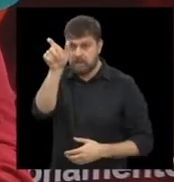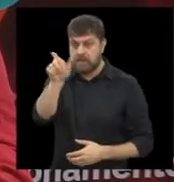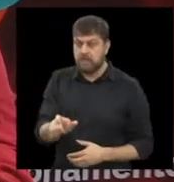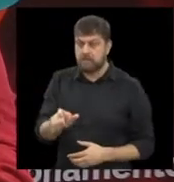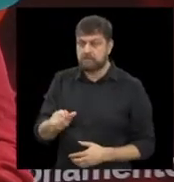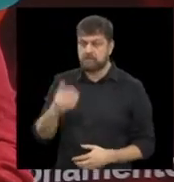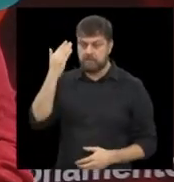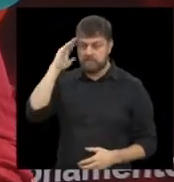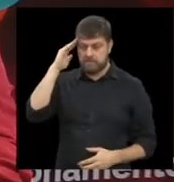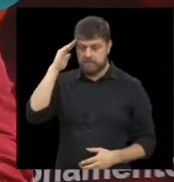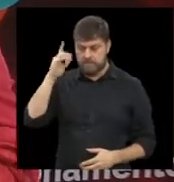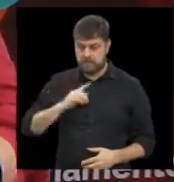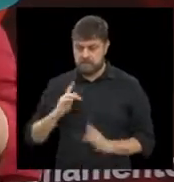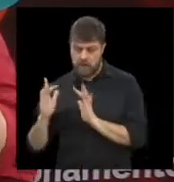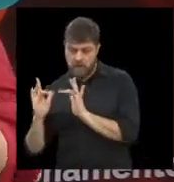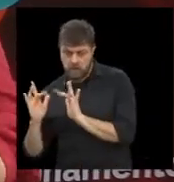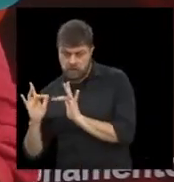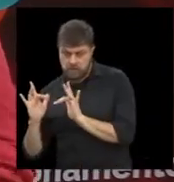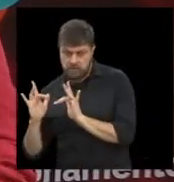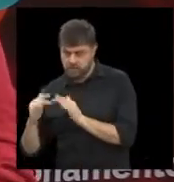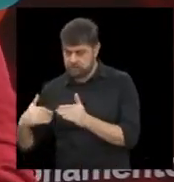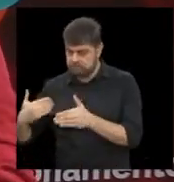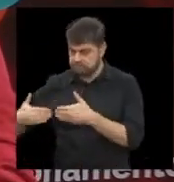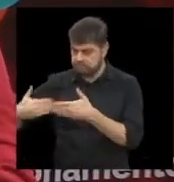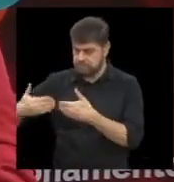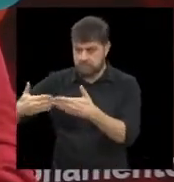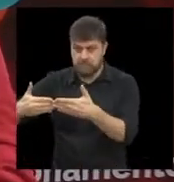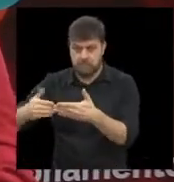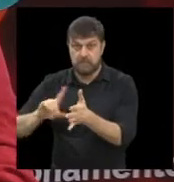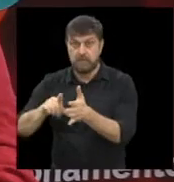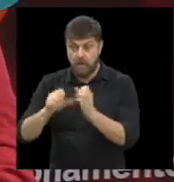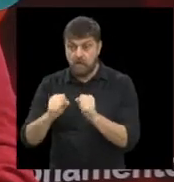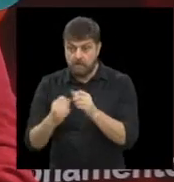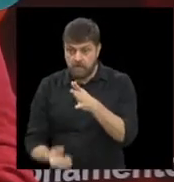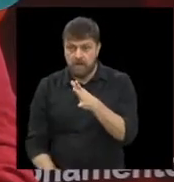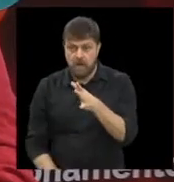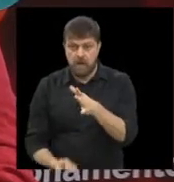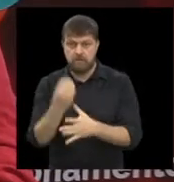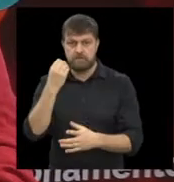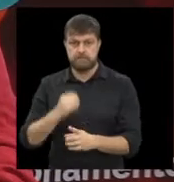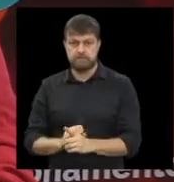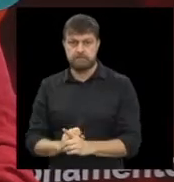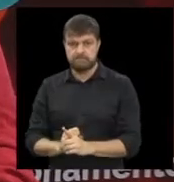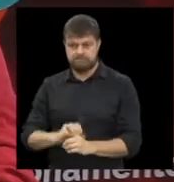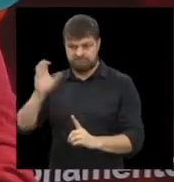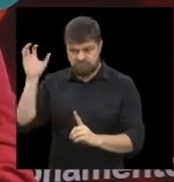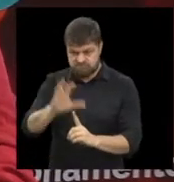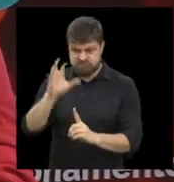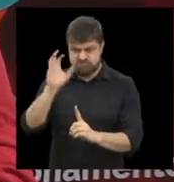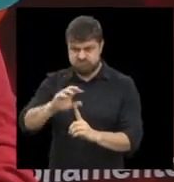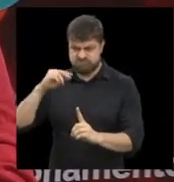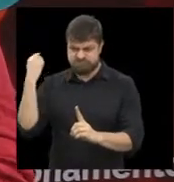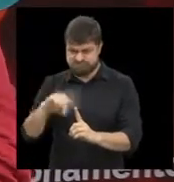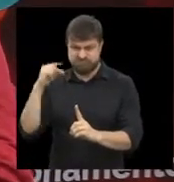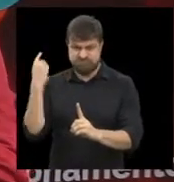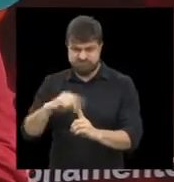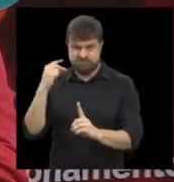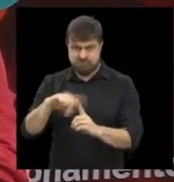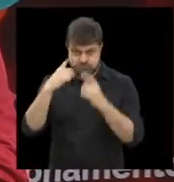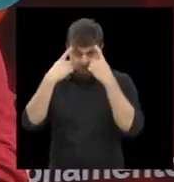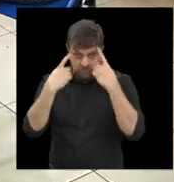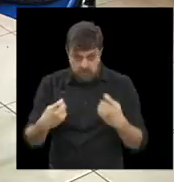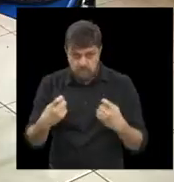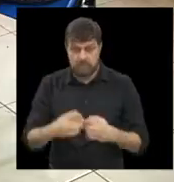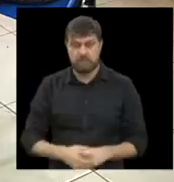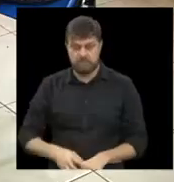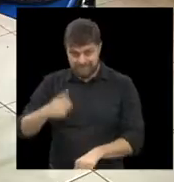relacionamento com seu namoradinho, né, que mais tarde pode se tornar violento, né. E